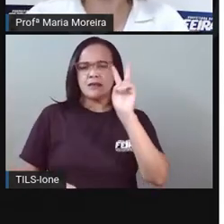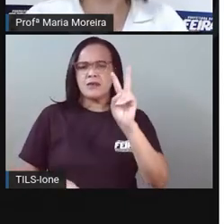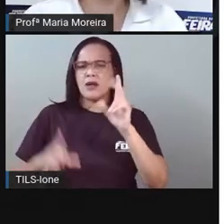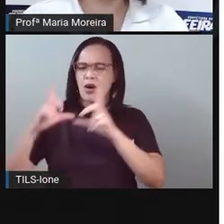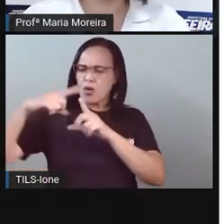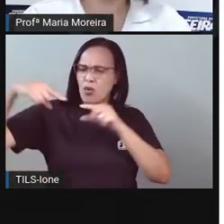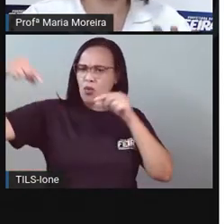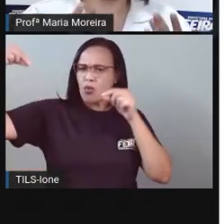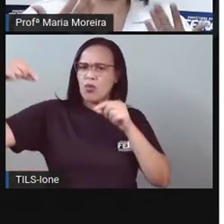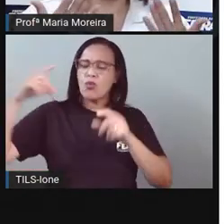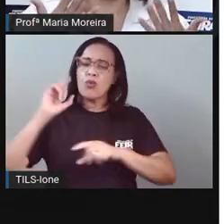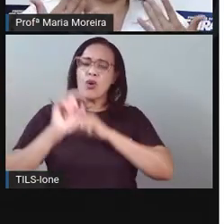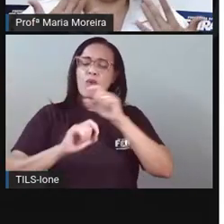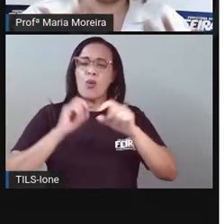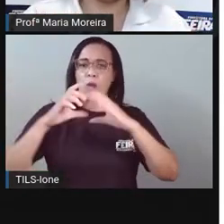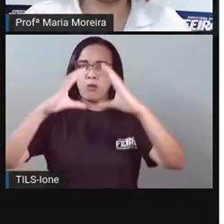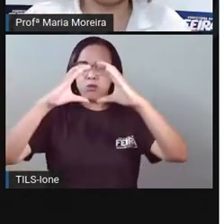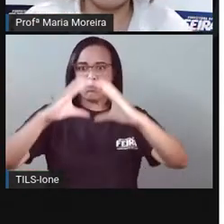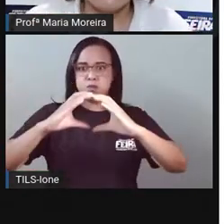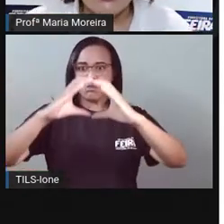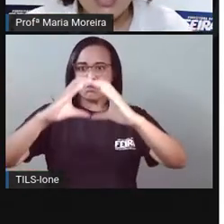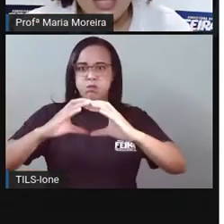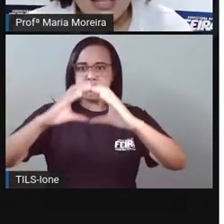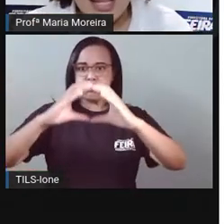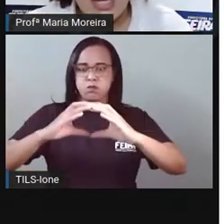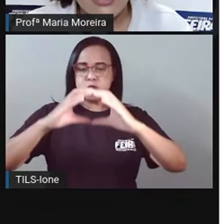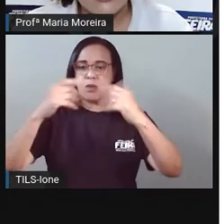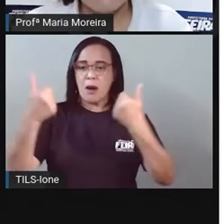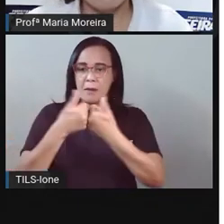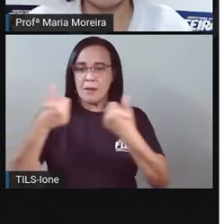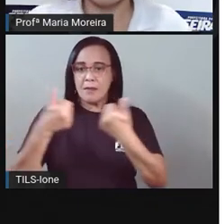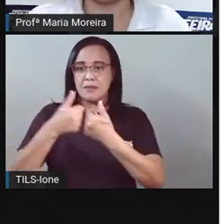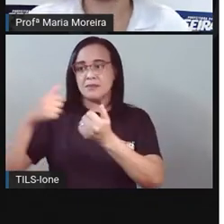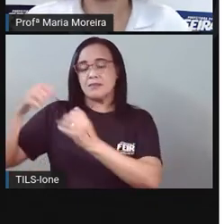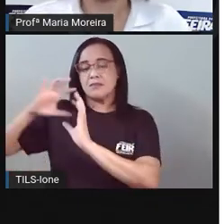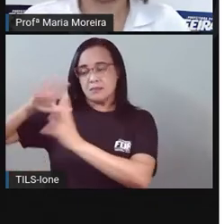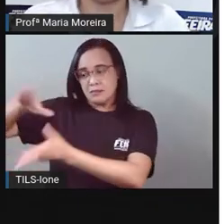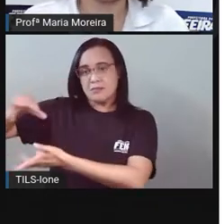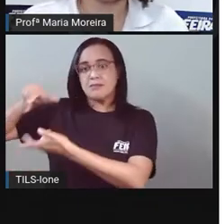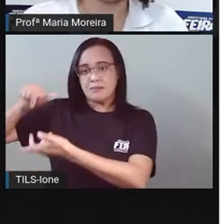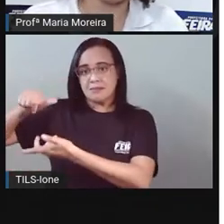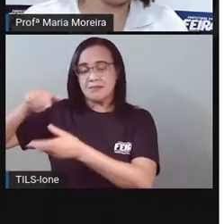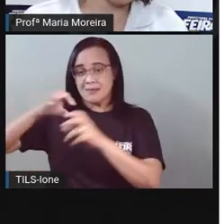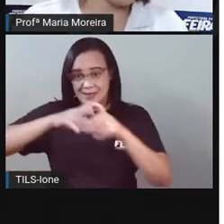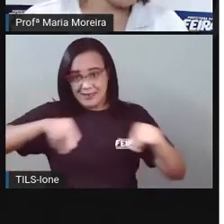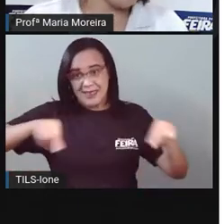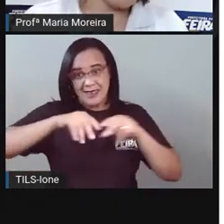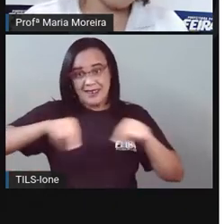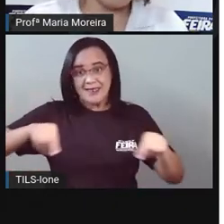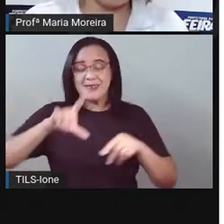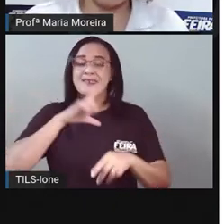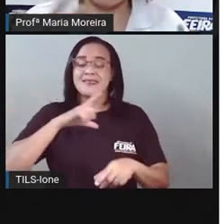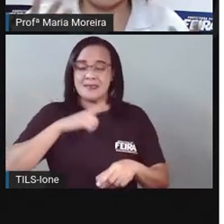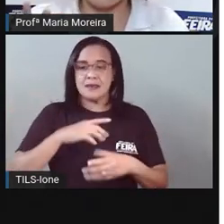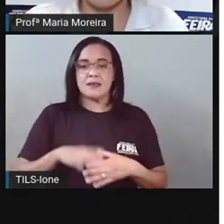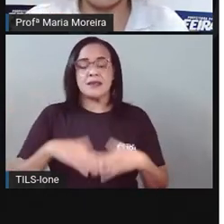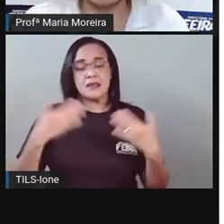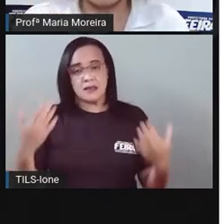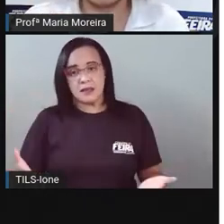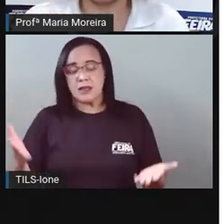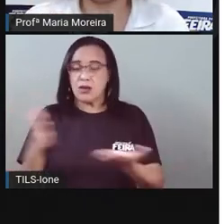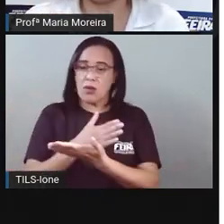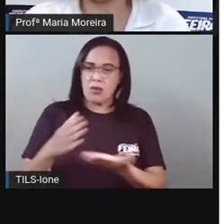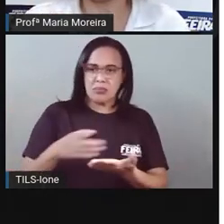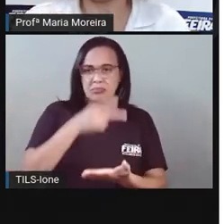Ela fica um pouco aí Mais próxima da terra Nesse momento E aí tem algumas pessoas Que chamam de Blumont Que seria